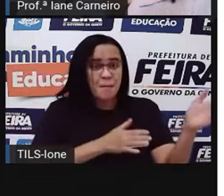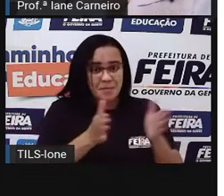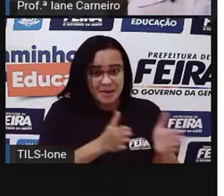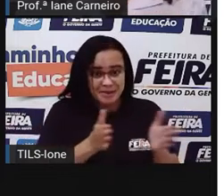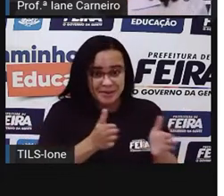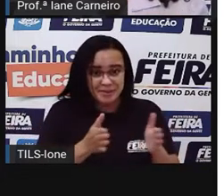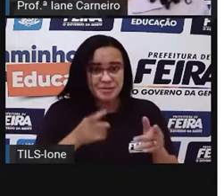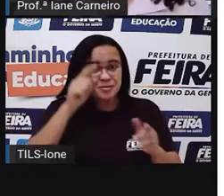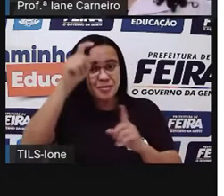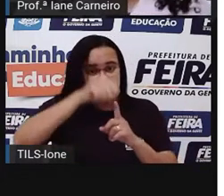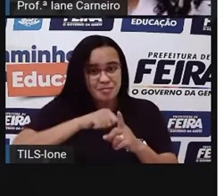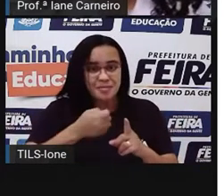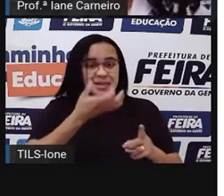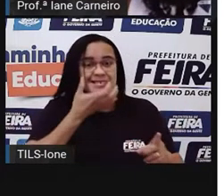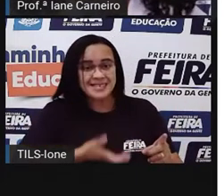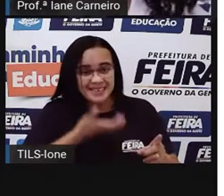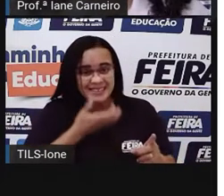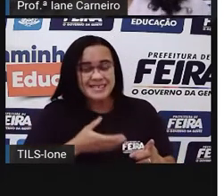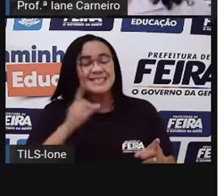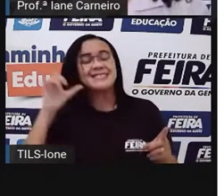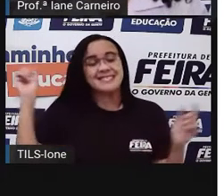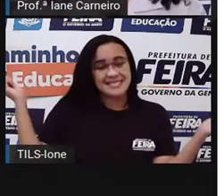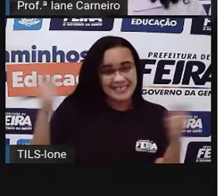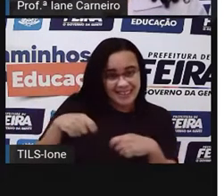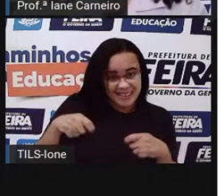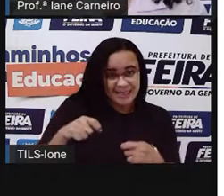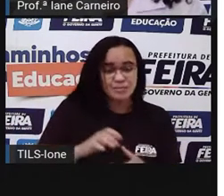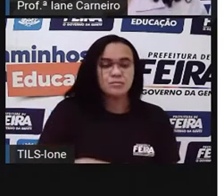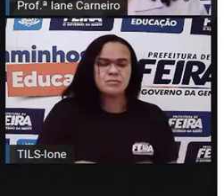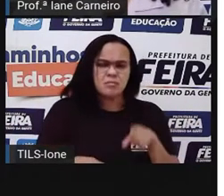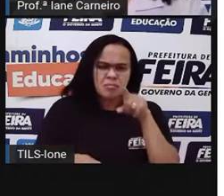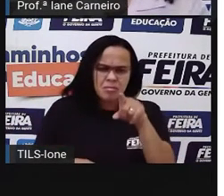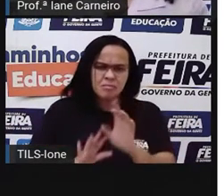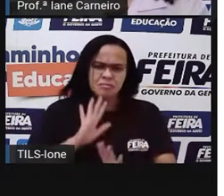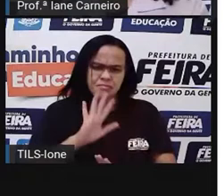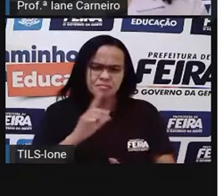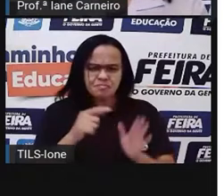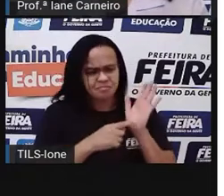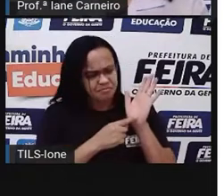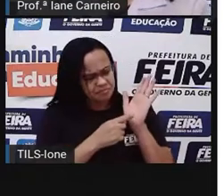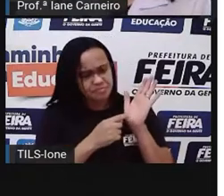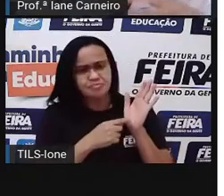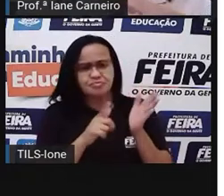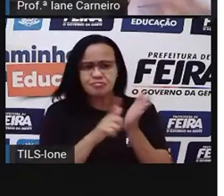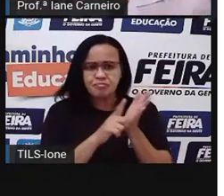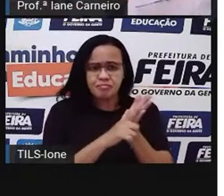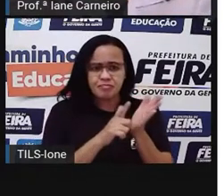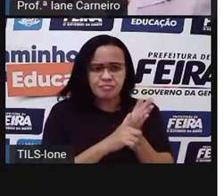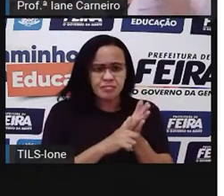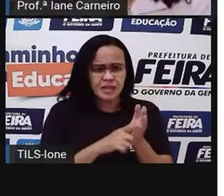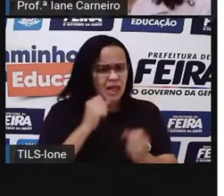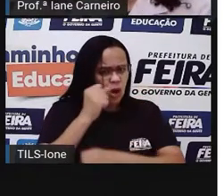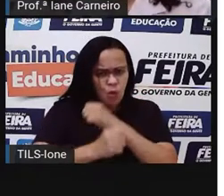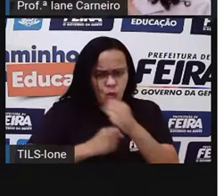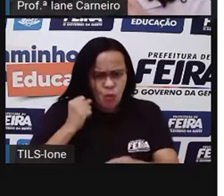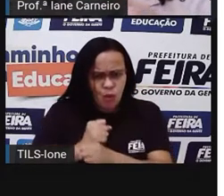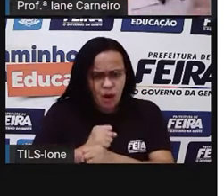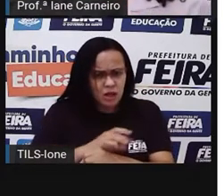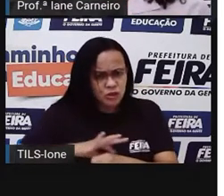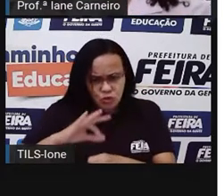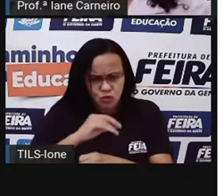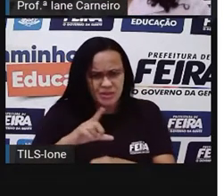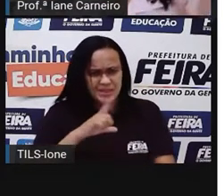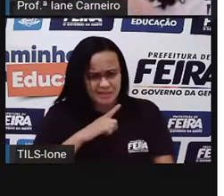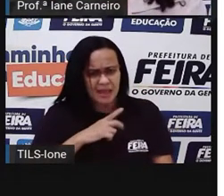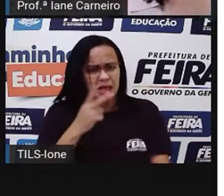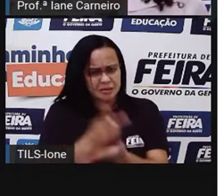eu queria lembrar vocês uma coisa. Esses panfletos, eles não, não ficam lá, é, o tempo, o ano todo, os preços, eles não são